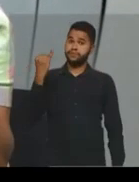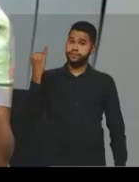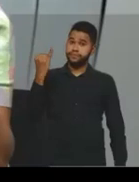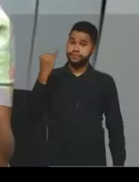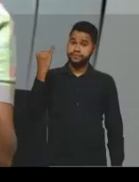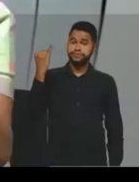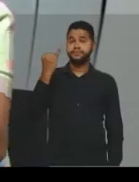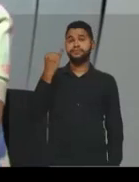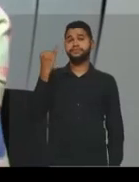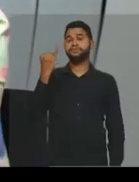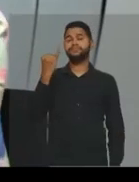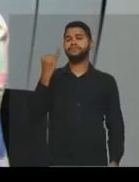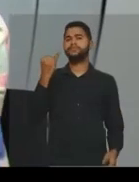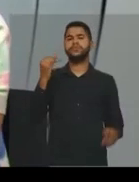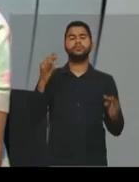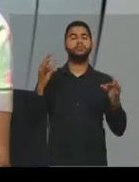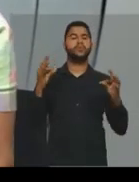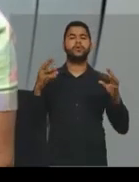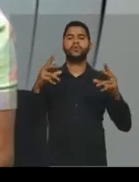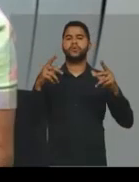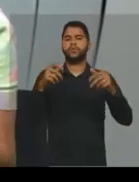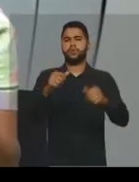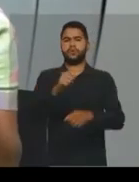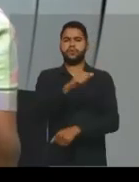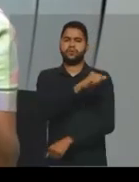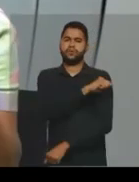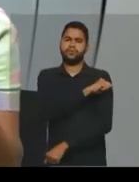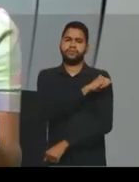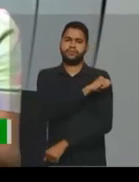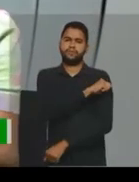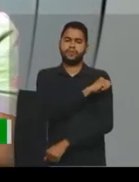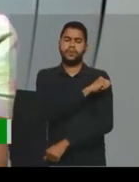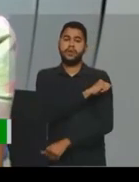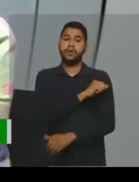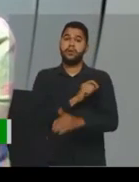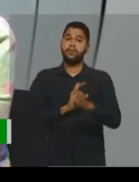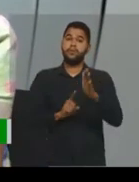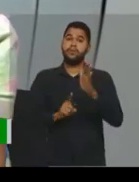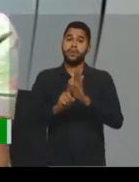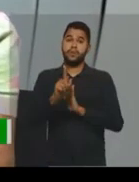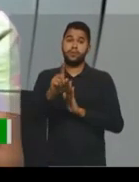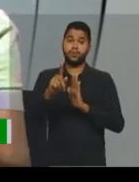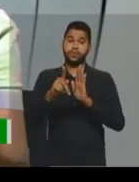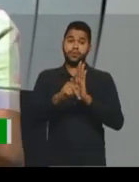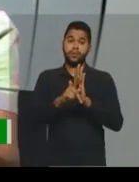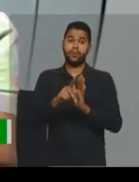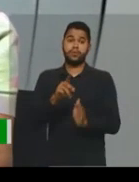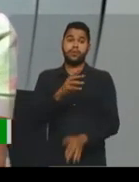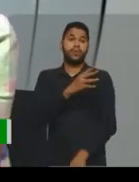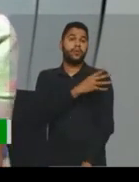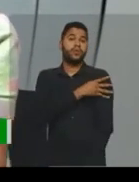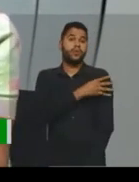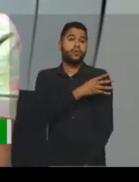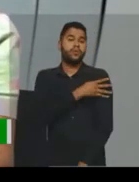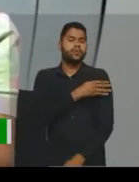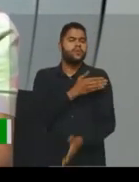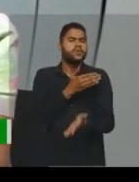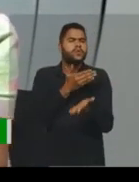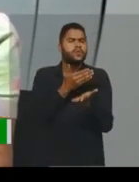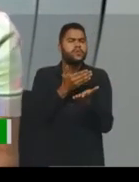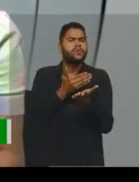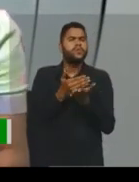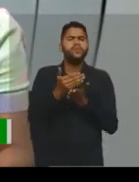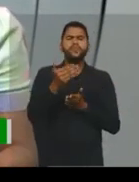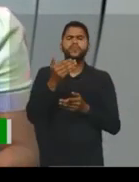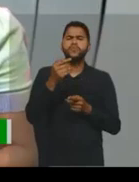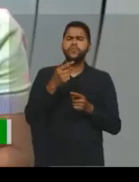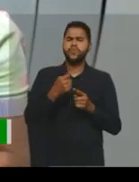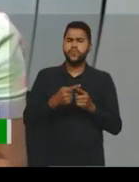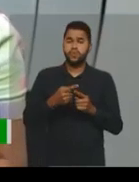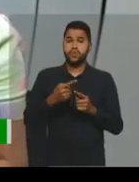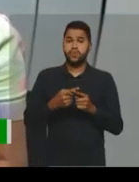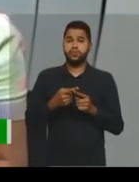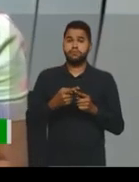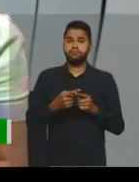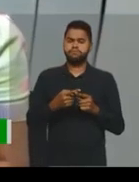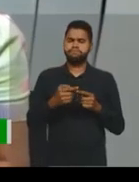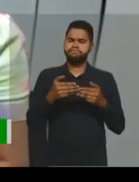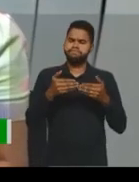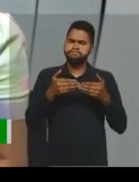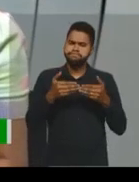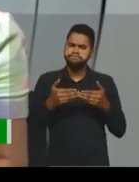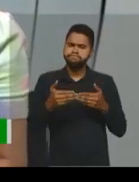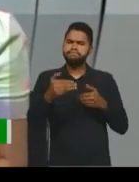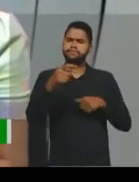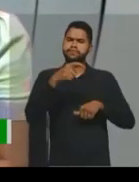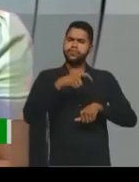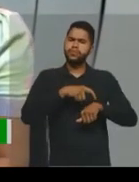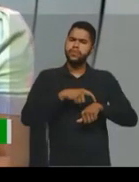para todo aluno, né? Então, essa é uma pergunta do quarto ano, dos anos iniciais. Por quê? A partir do momento